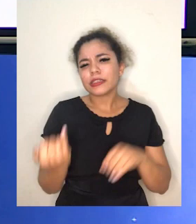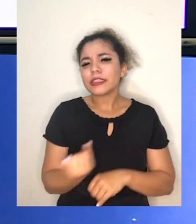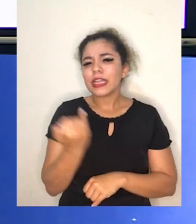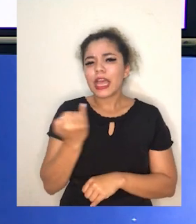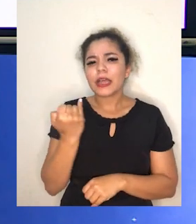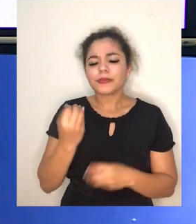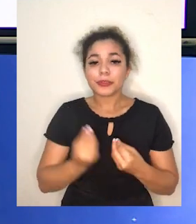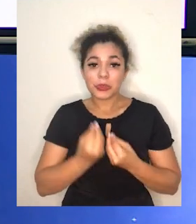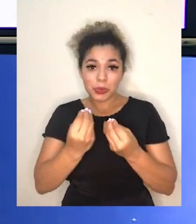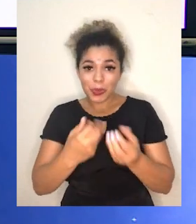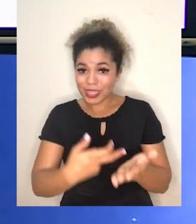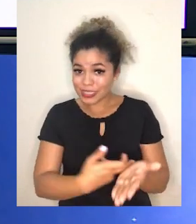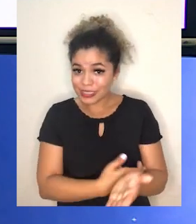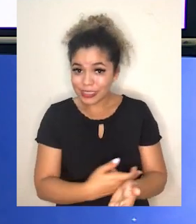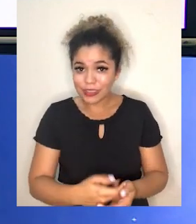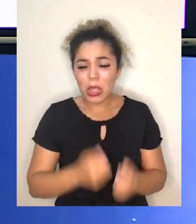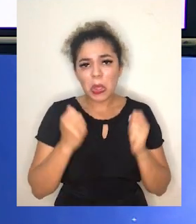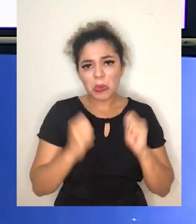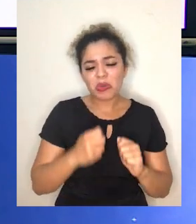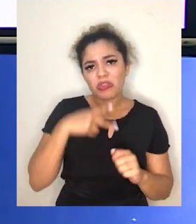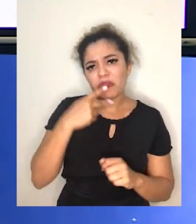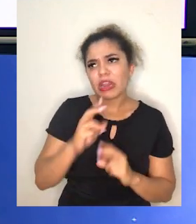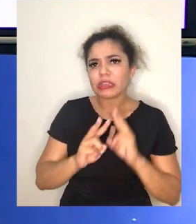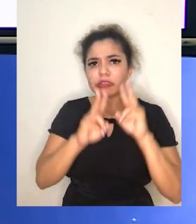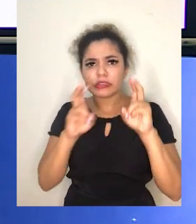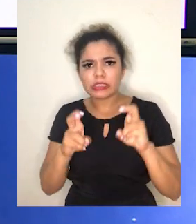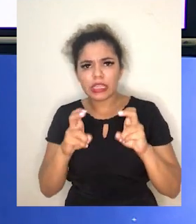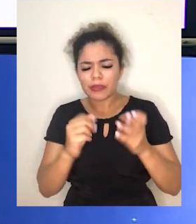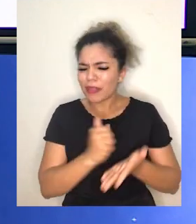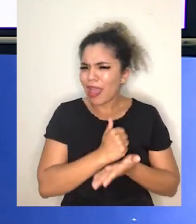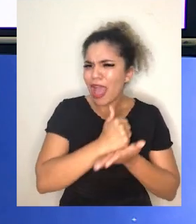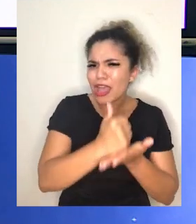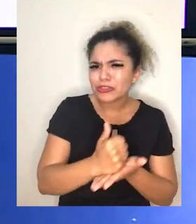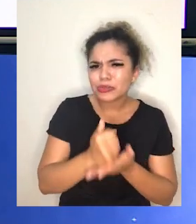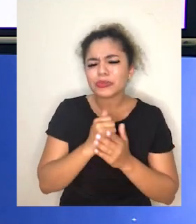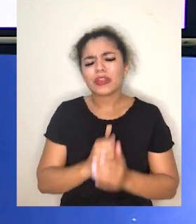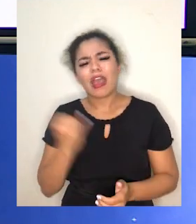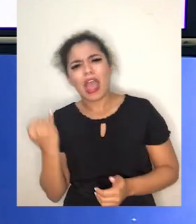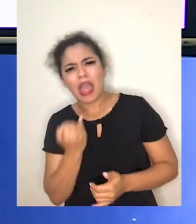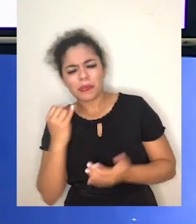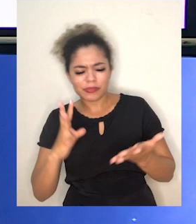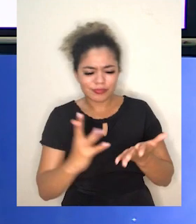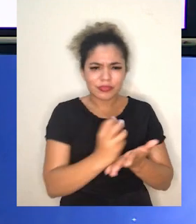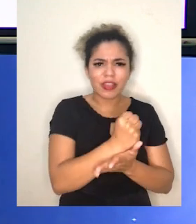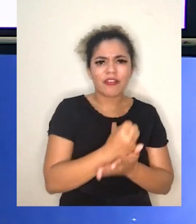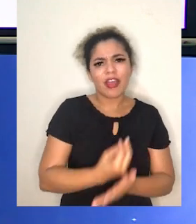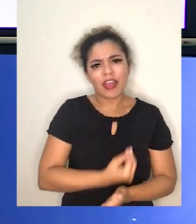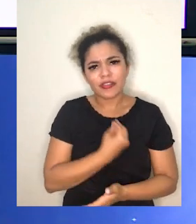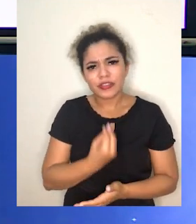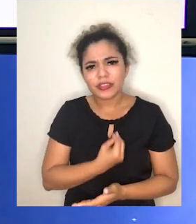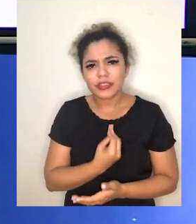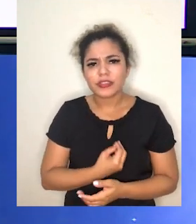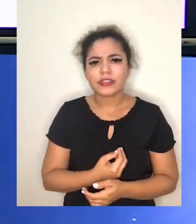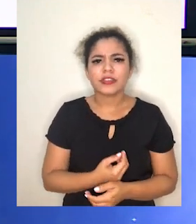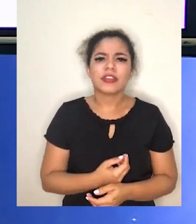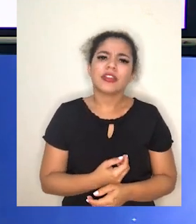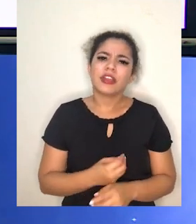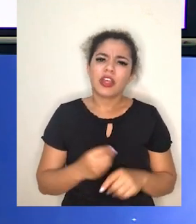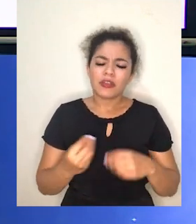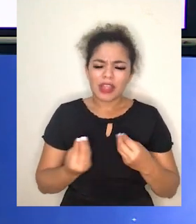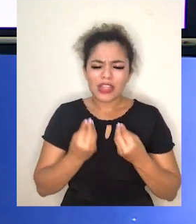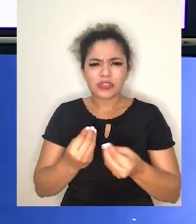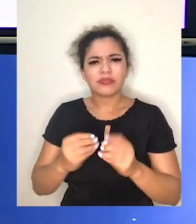importância da doação de sangue. Você pode falar sobre a solidariedade, a importância de salvar vidas, repor os estoques,